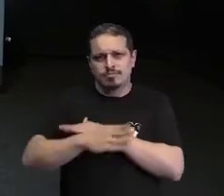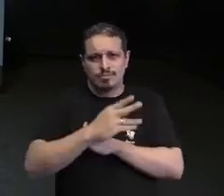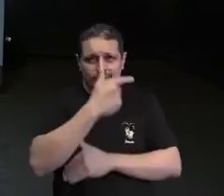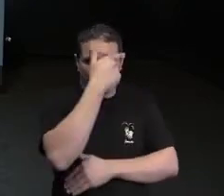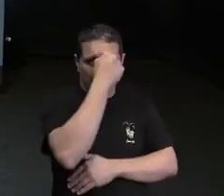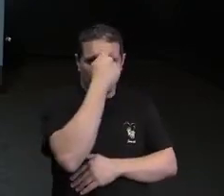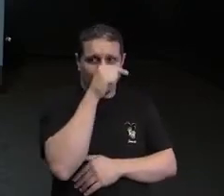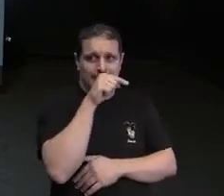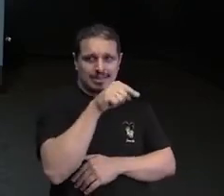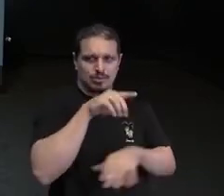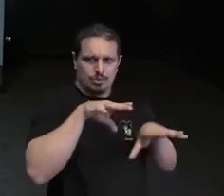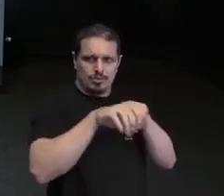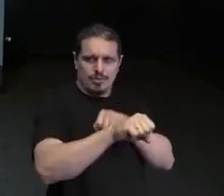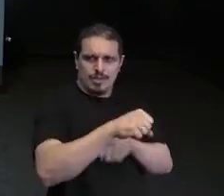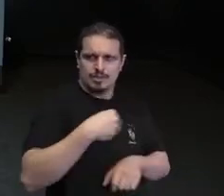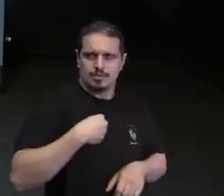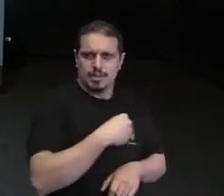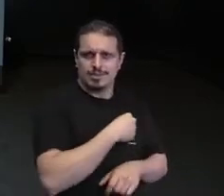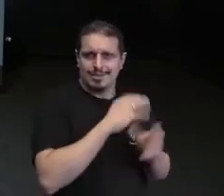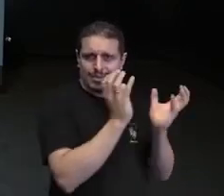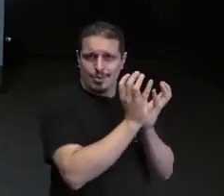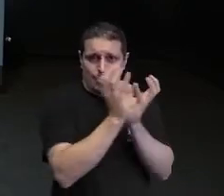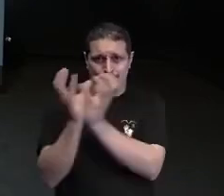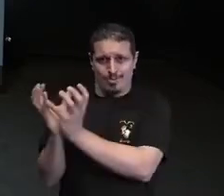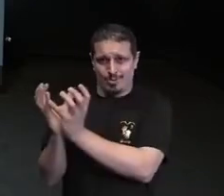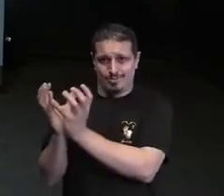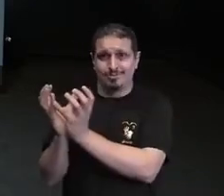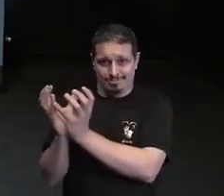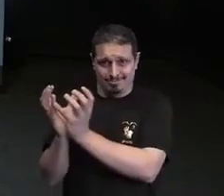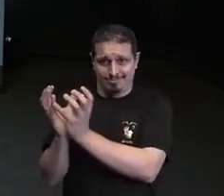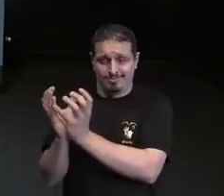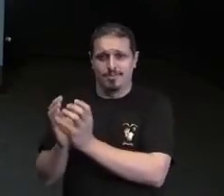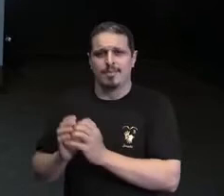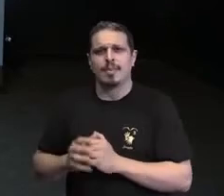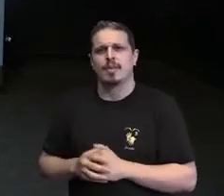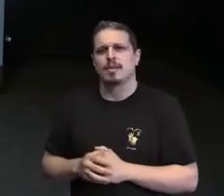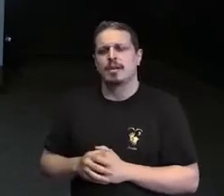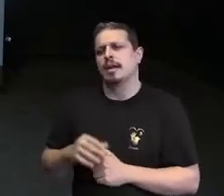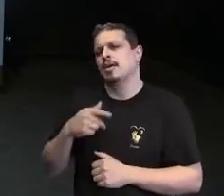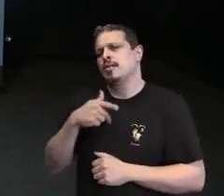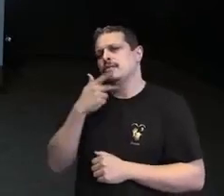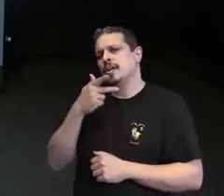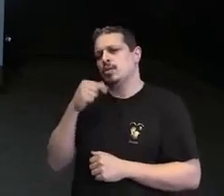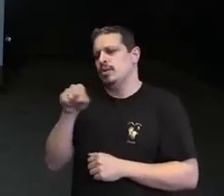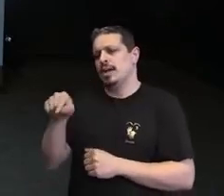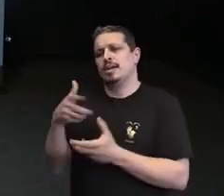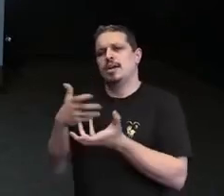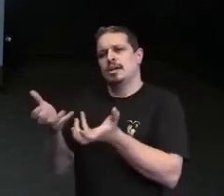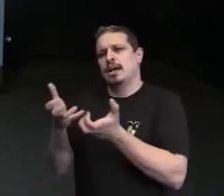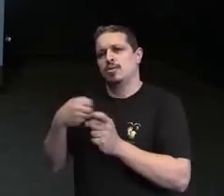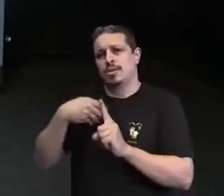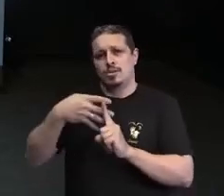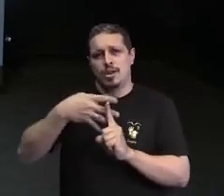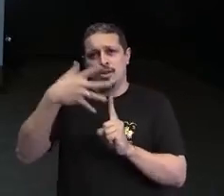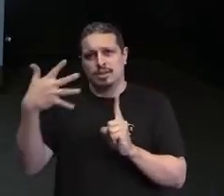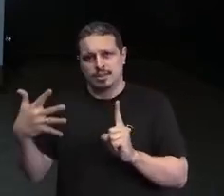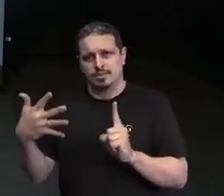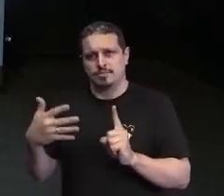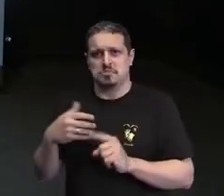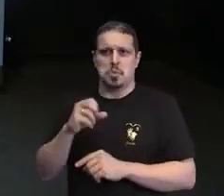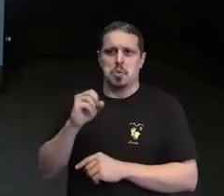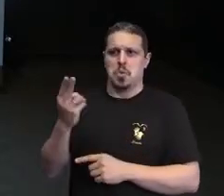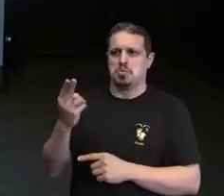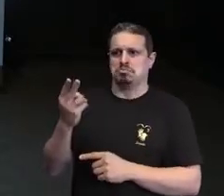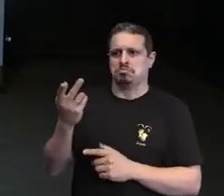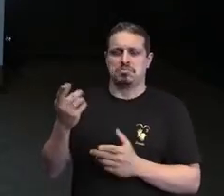amigos, colegas, que são pessoas que contemplam essa diversidade, seja ela uma pessoa com deficiência, seja ela uma